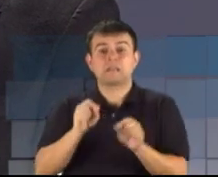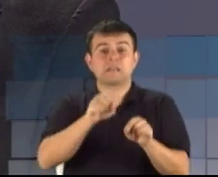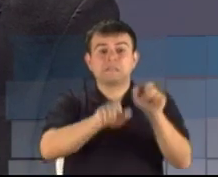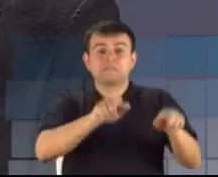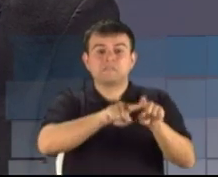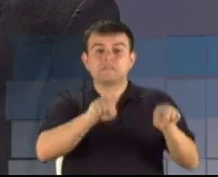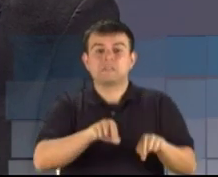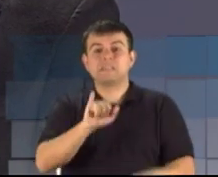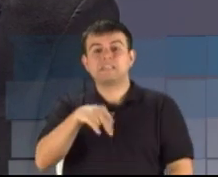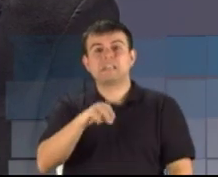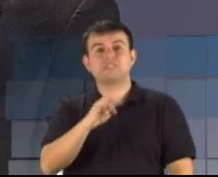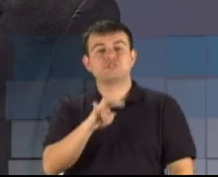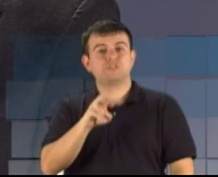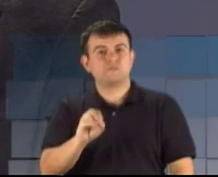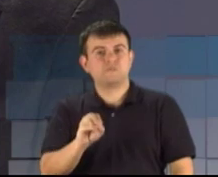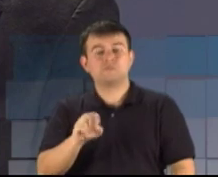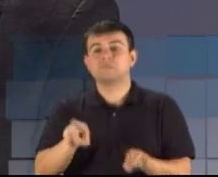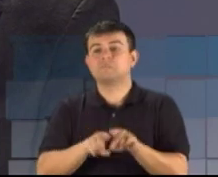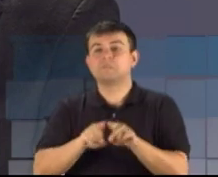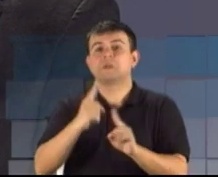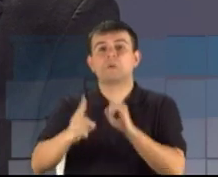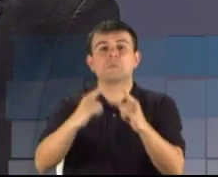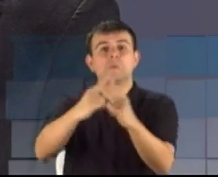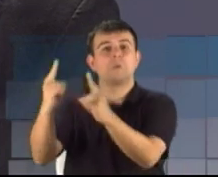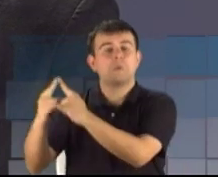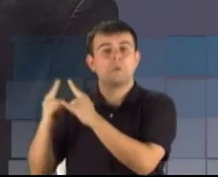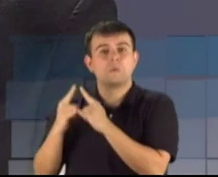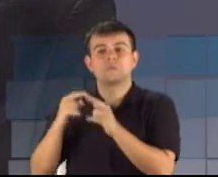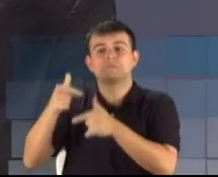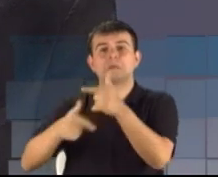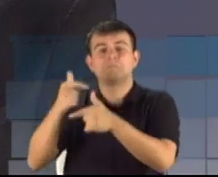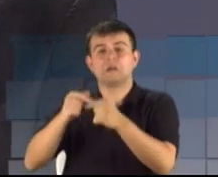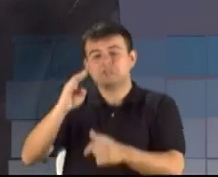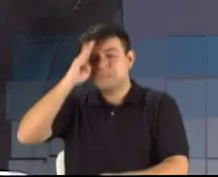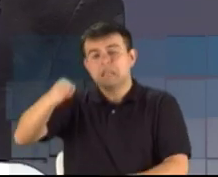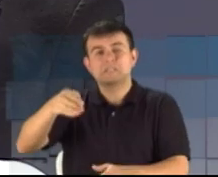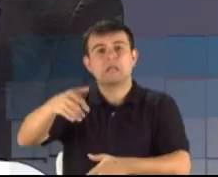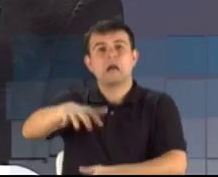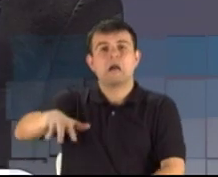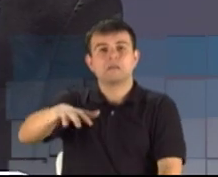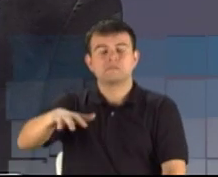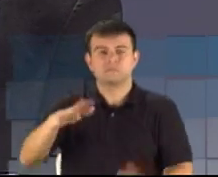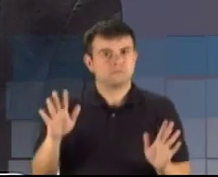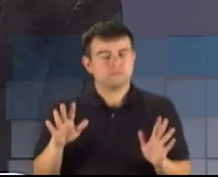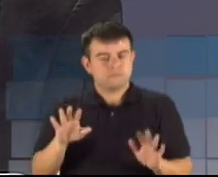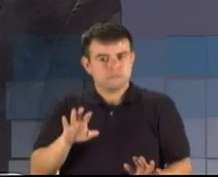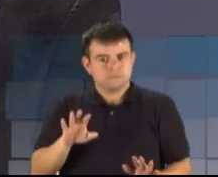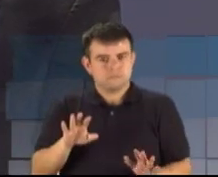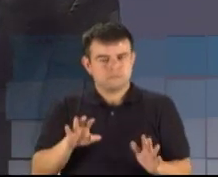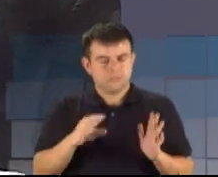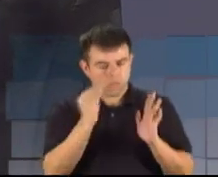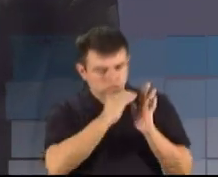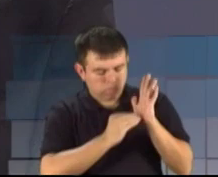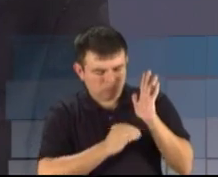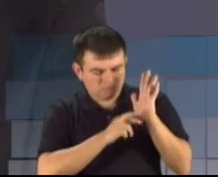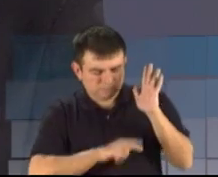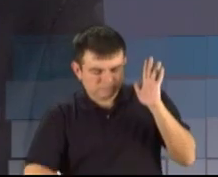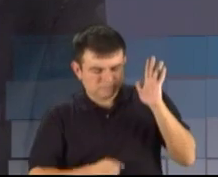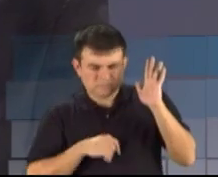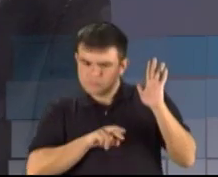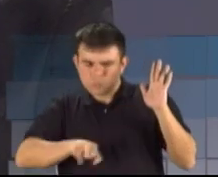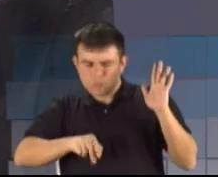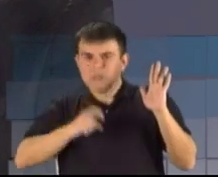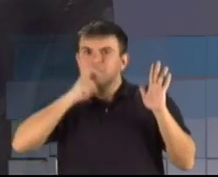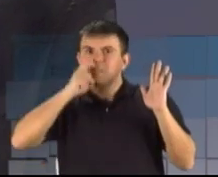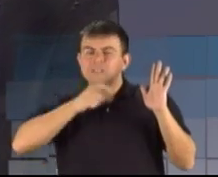Secretaria da Saúde e outros órgãos que atuam diretamente nessa área. Quer dizer, na realidade, não são 12%. Tratam mal a saúde. Mentem